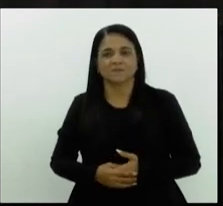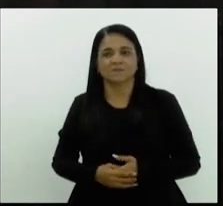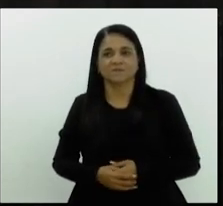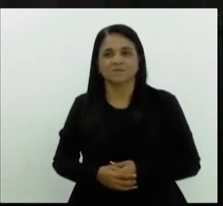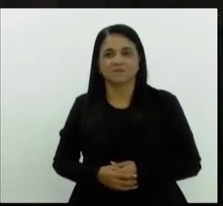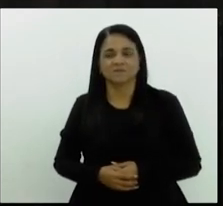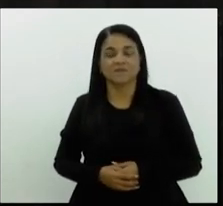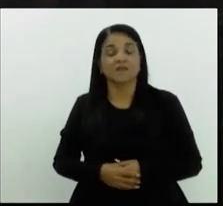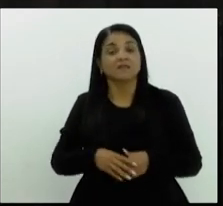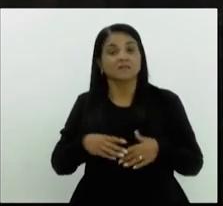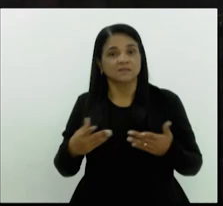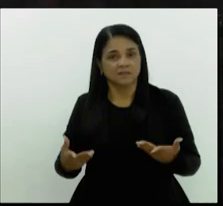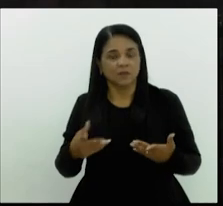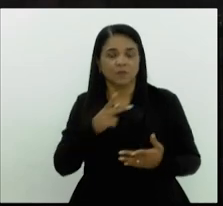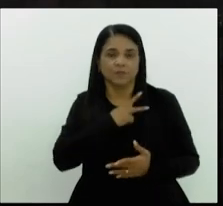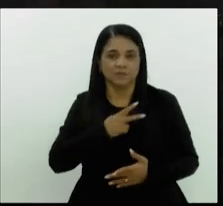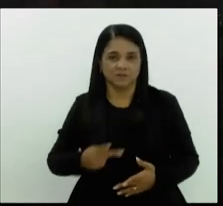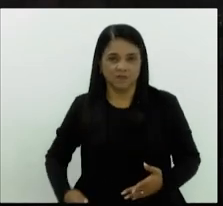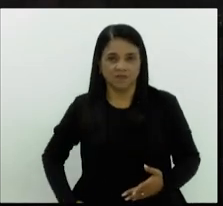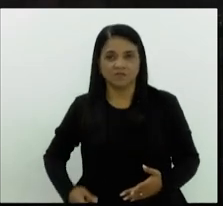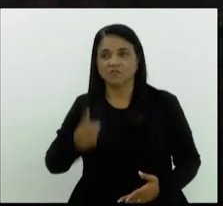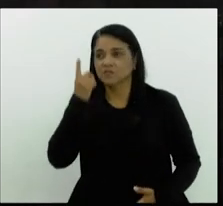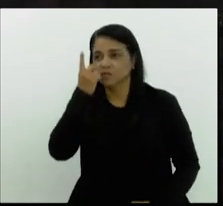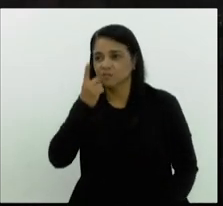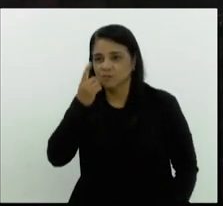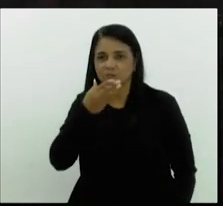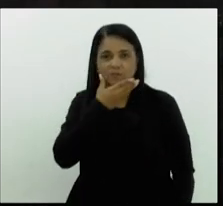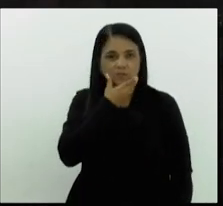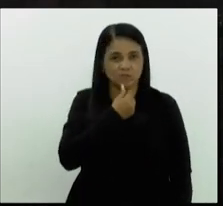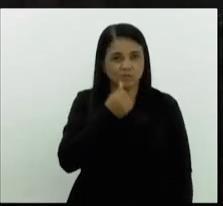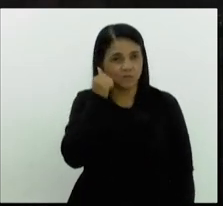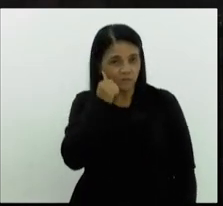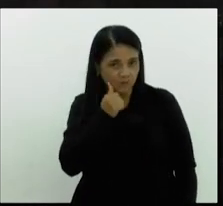Sr. Presidente, Srs. Deputados, Sras. Deputadas,